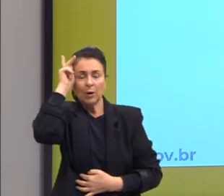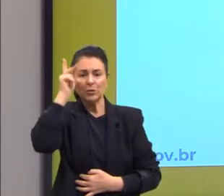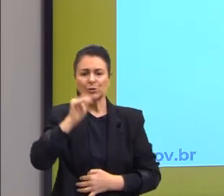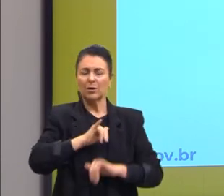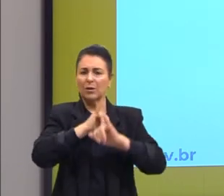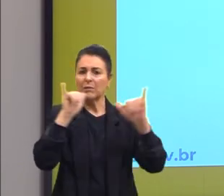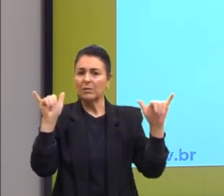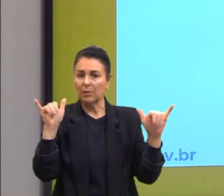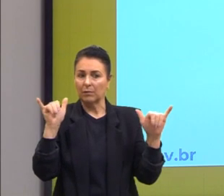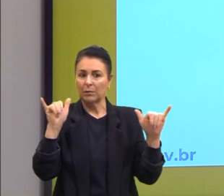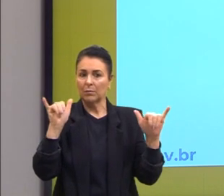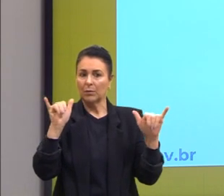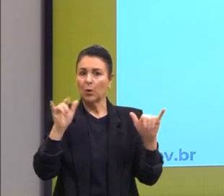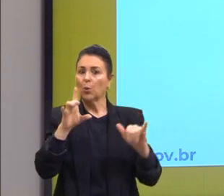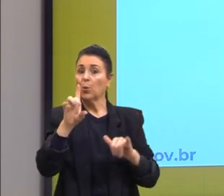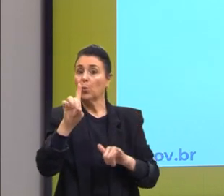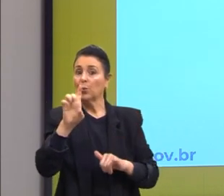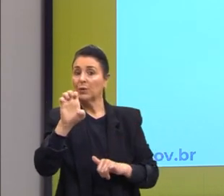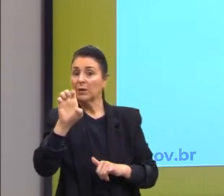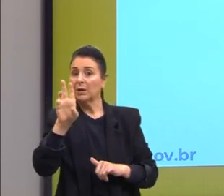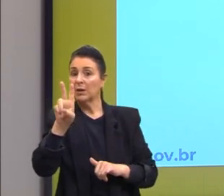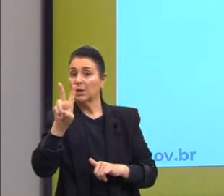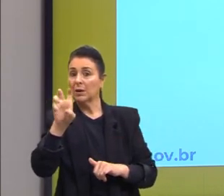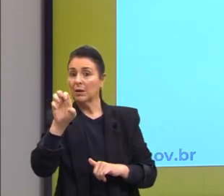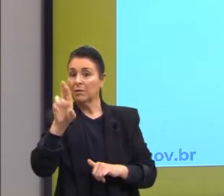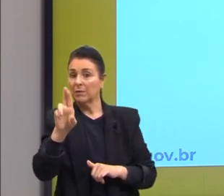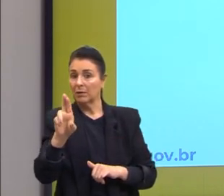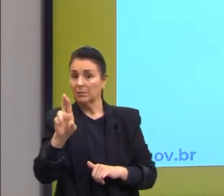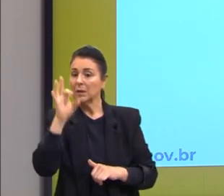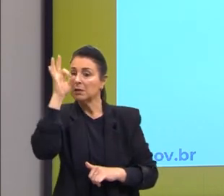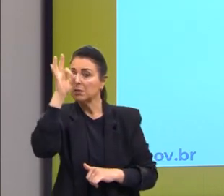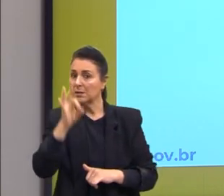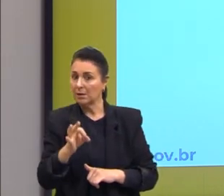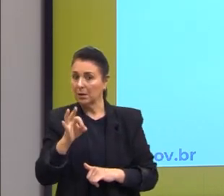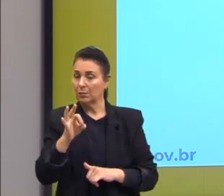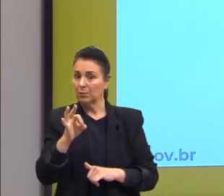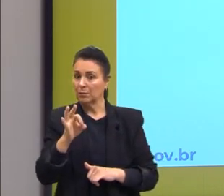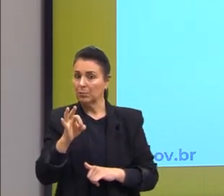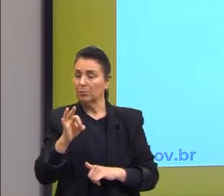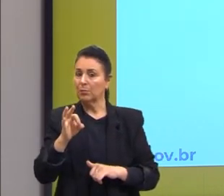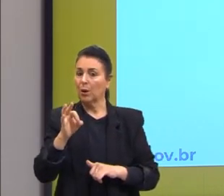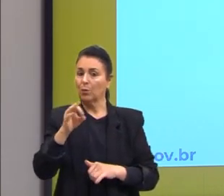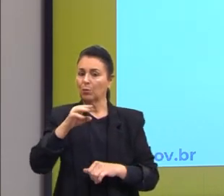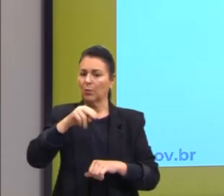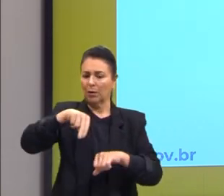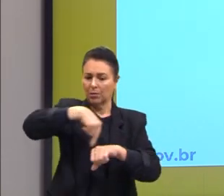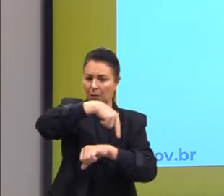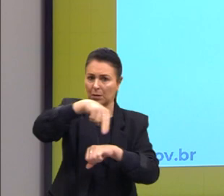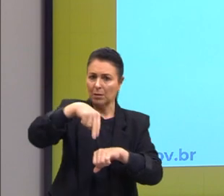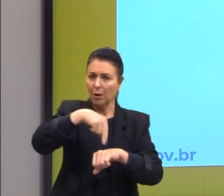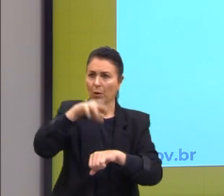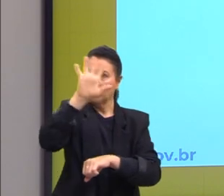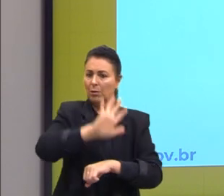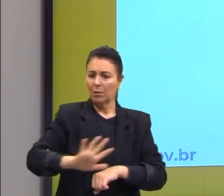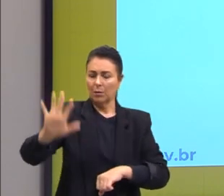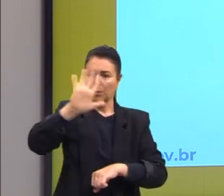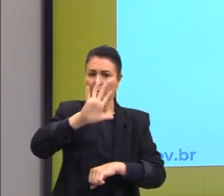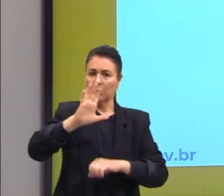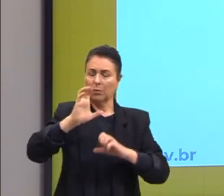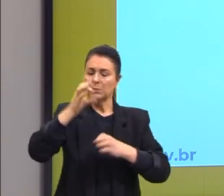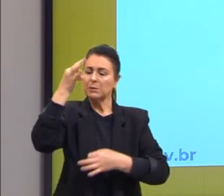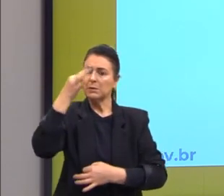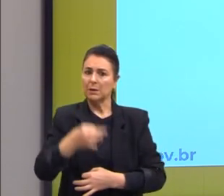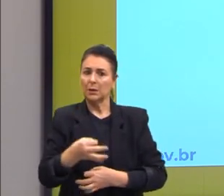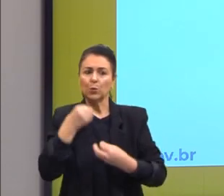motivação possível para uma ação moralmente correta. Como eu devo agir? Como devo tomar as minhas